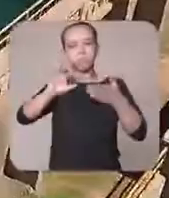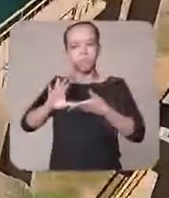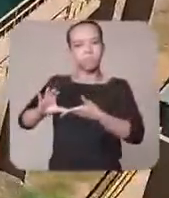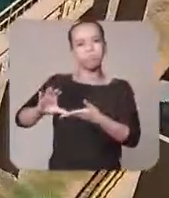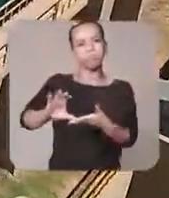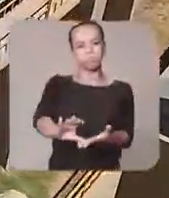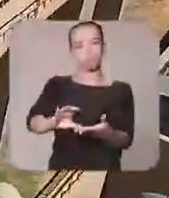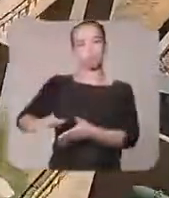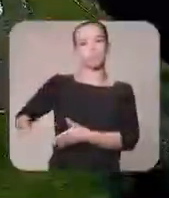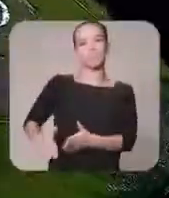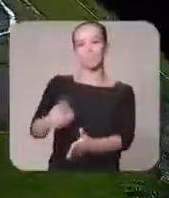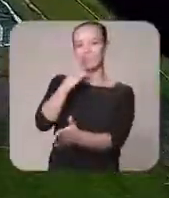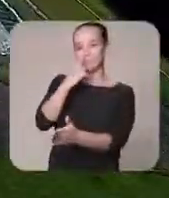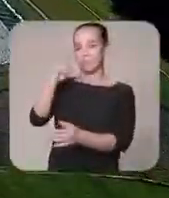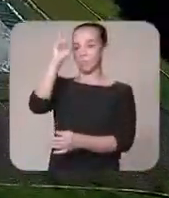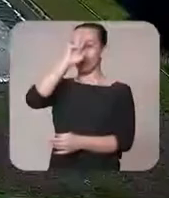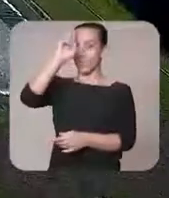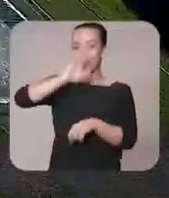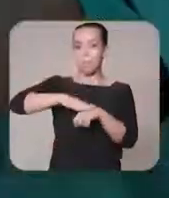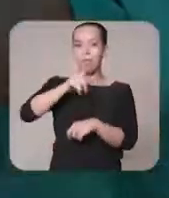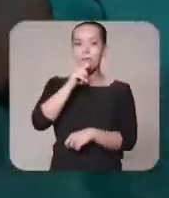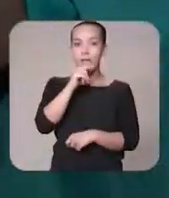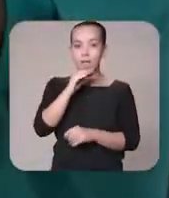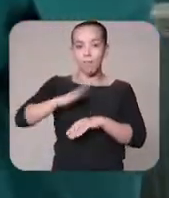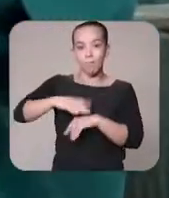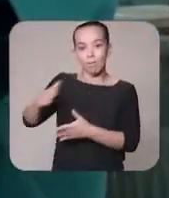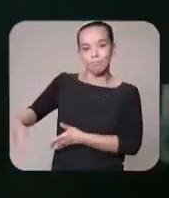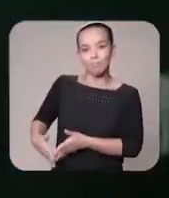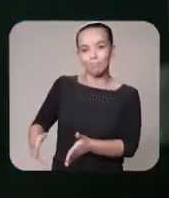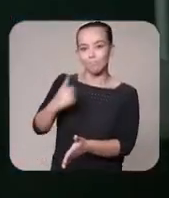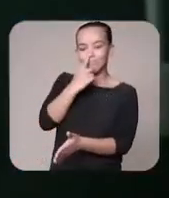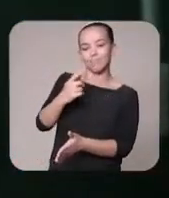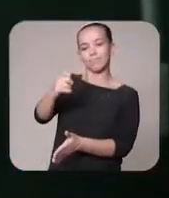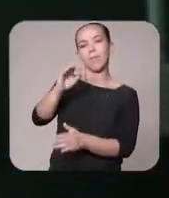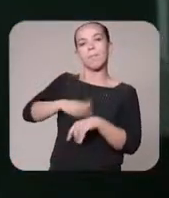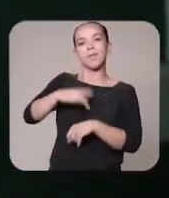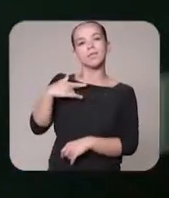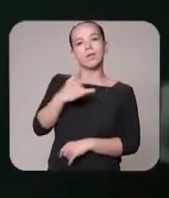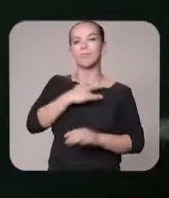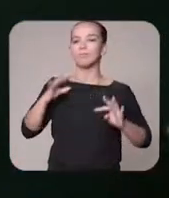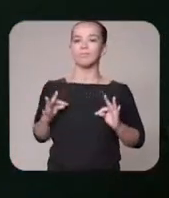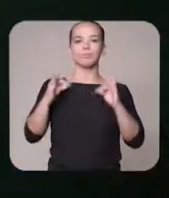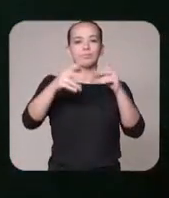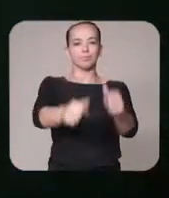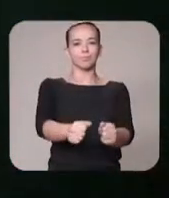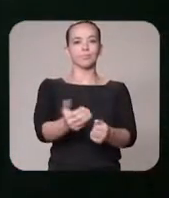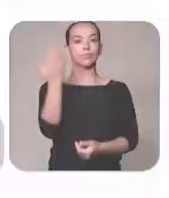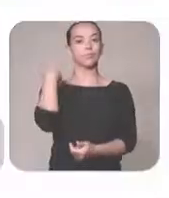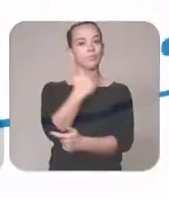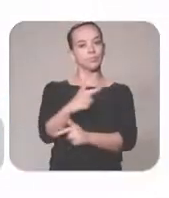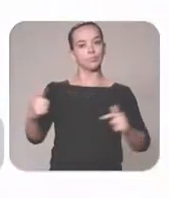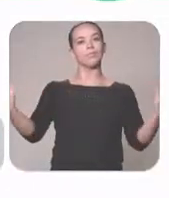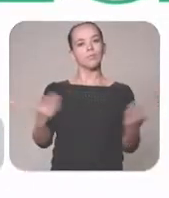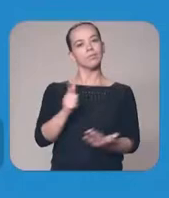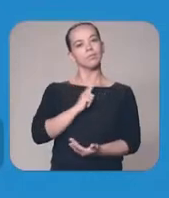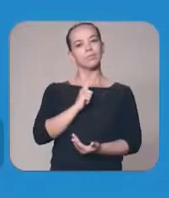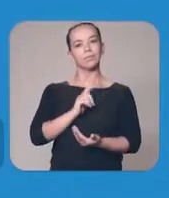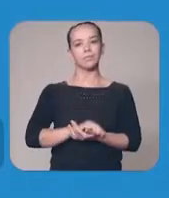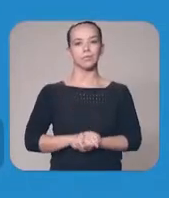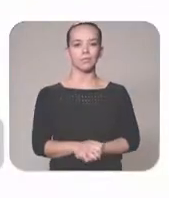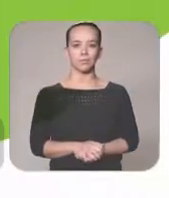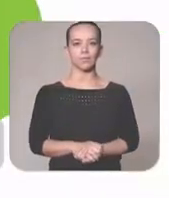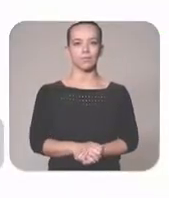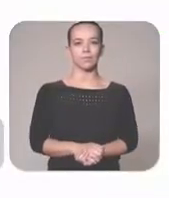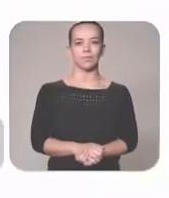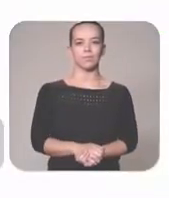investimento em saneamento da história. É mais água e mais esgoto. É mais saúde para todo mundo. Antes não tinha, agora